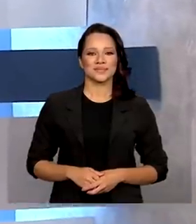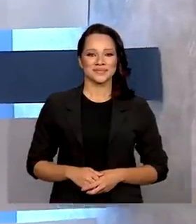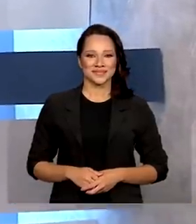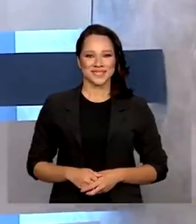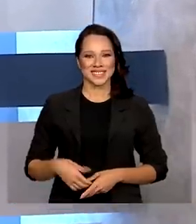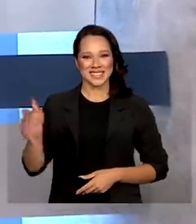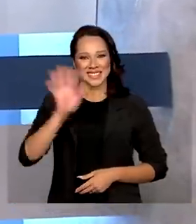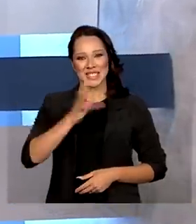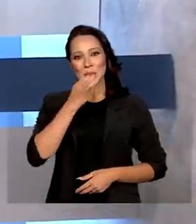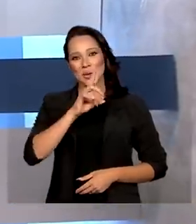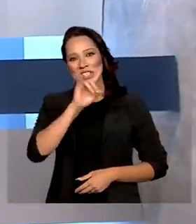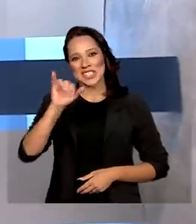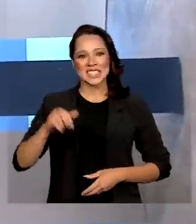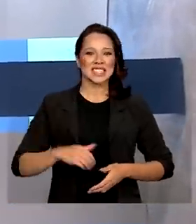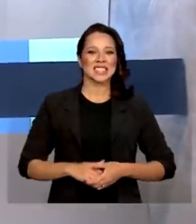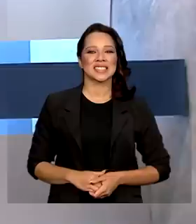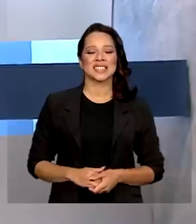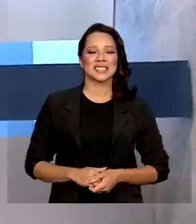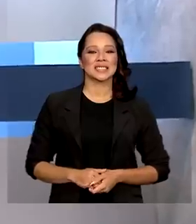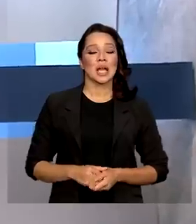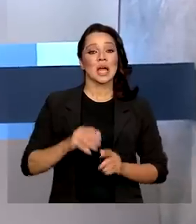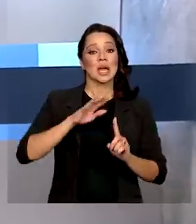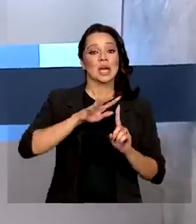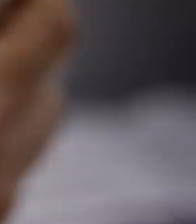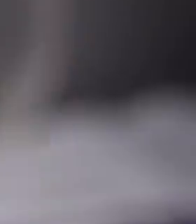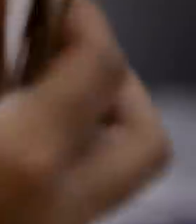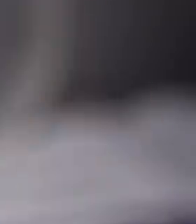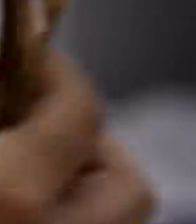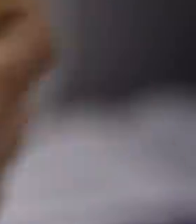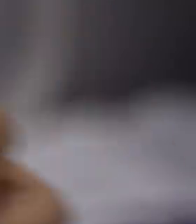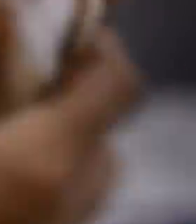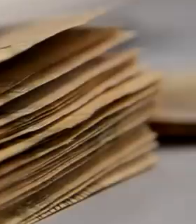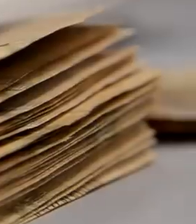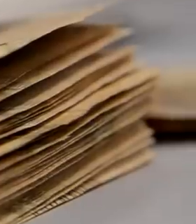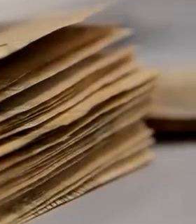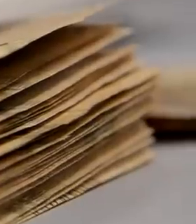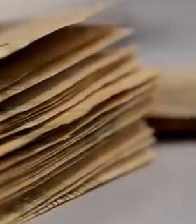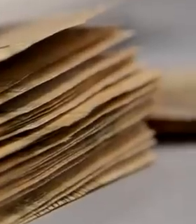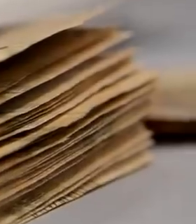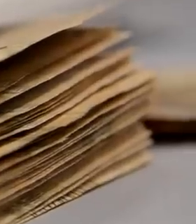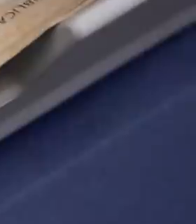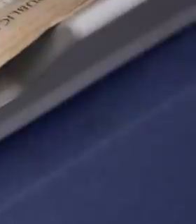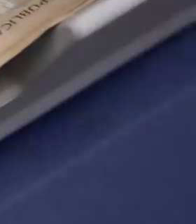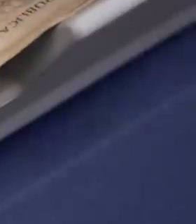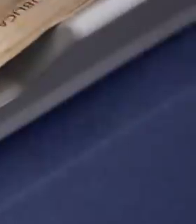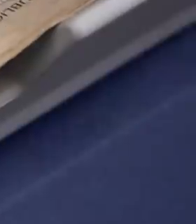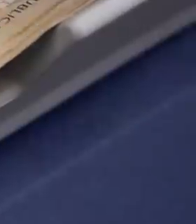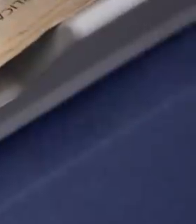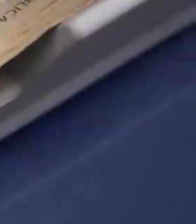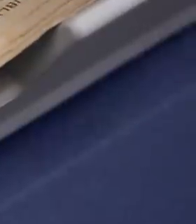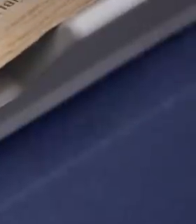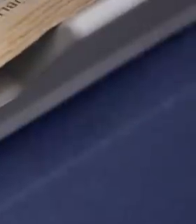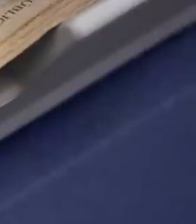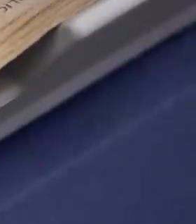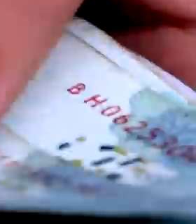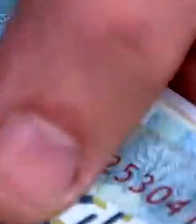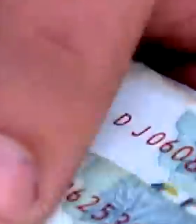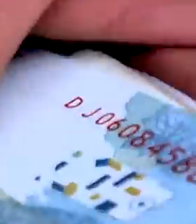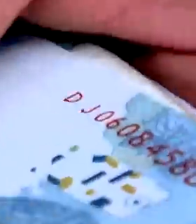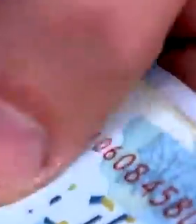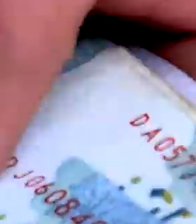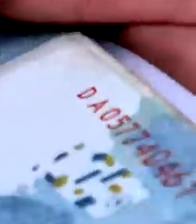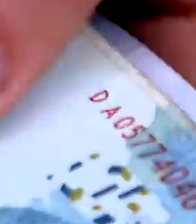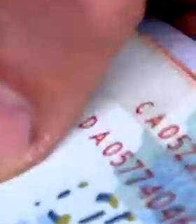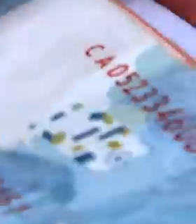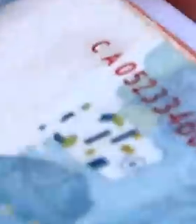Olá, bom dia! Calendário de pagamentos de 2023 do INSS já está disponível.